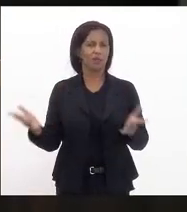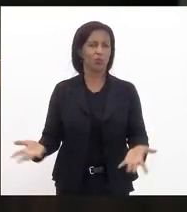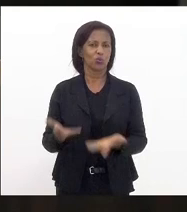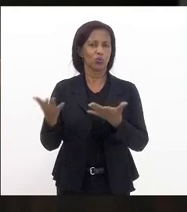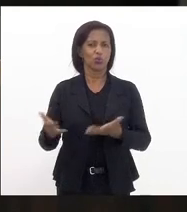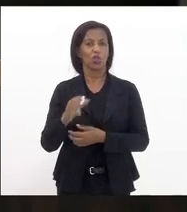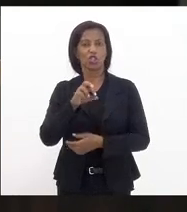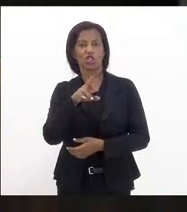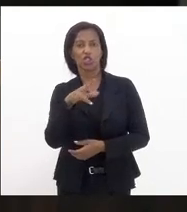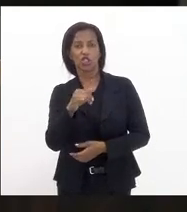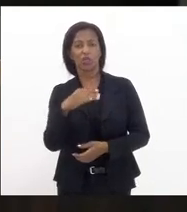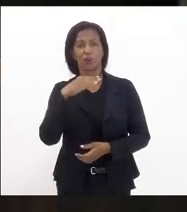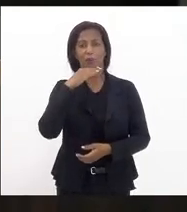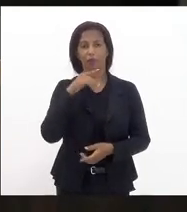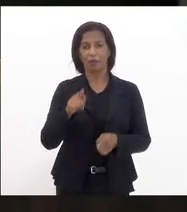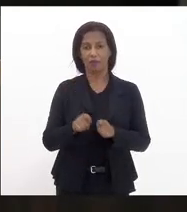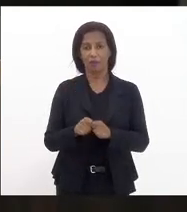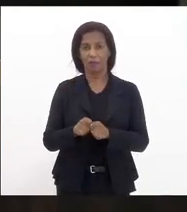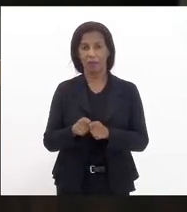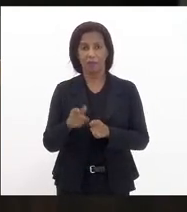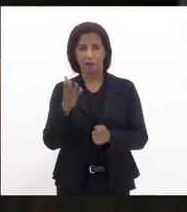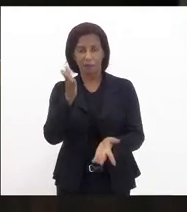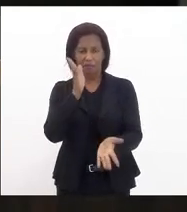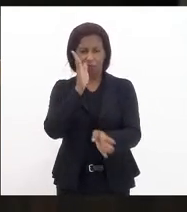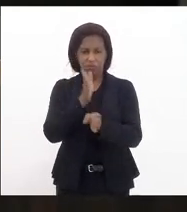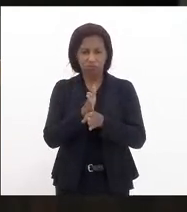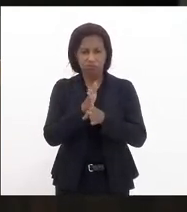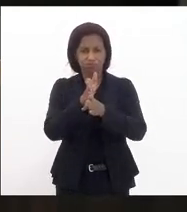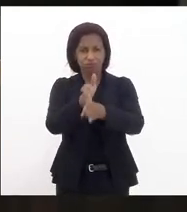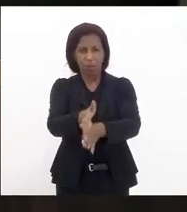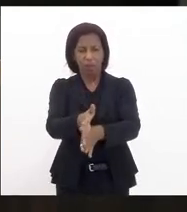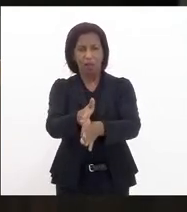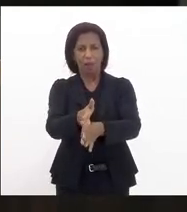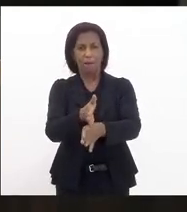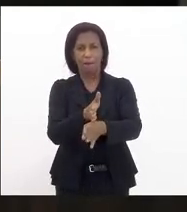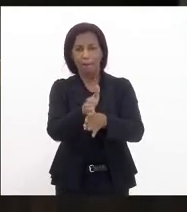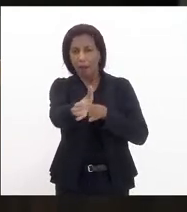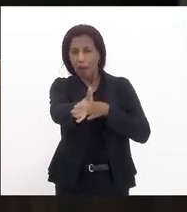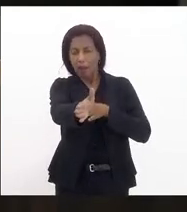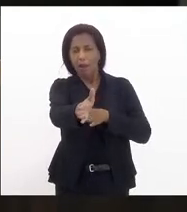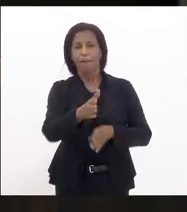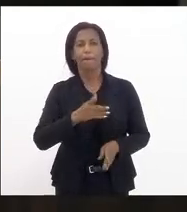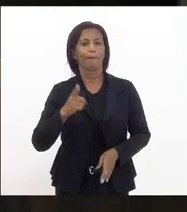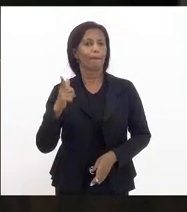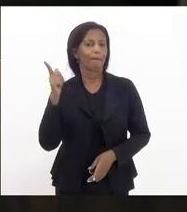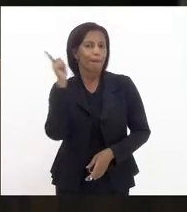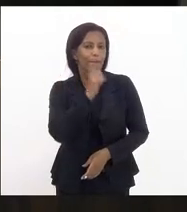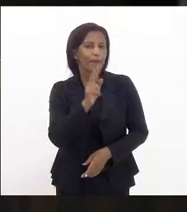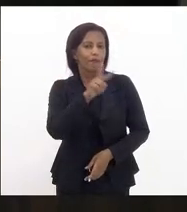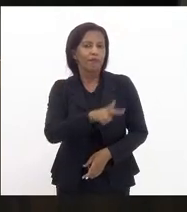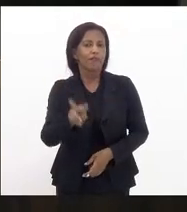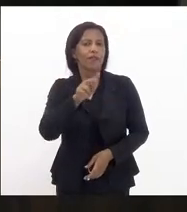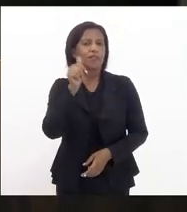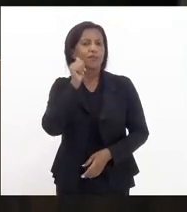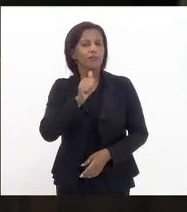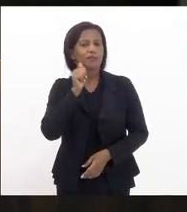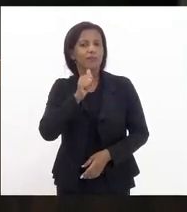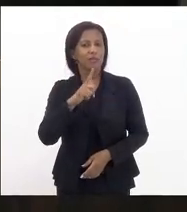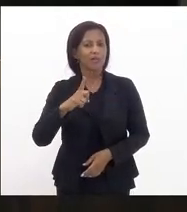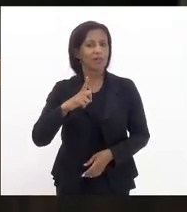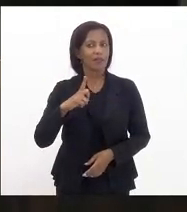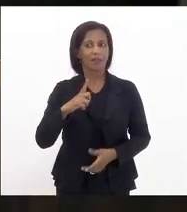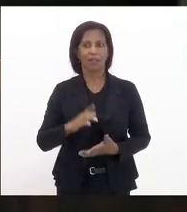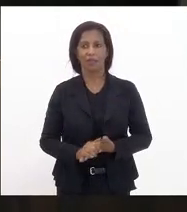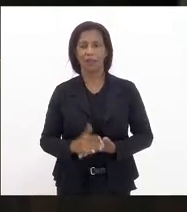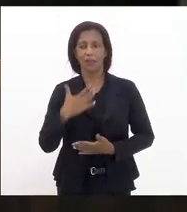o Chiquinho da Mangueira mas a gente precisa traçar ainda um caminho muito árduo para a gente ver as nossas meninas terem